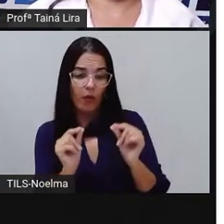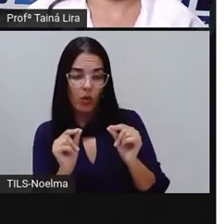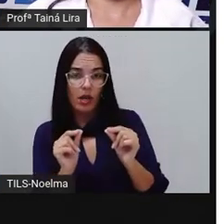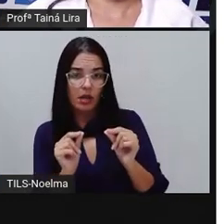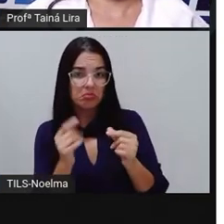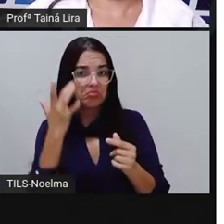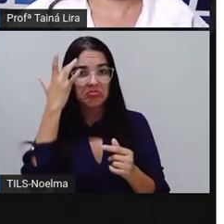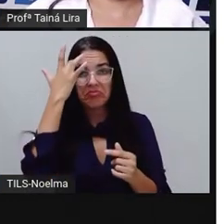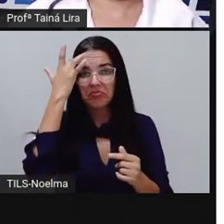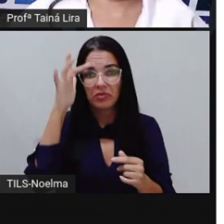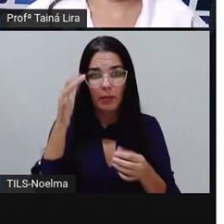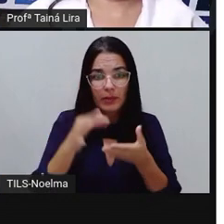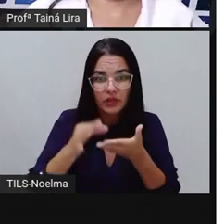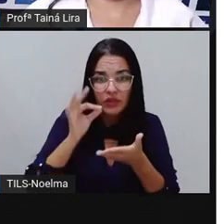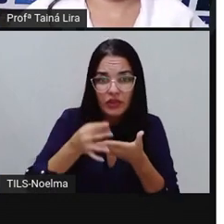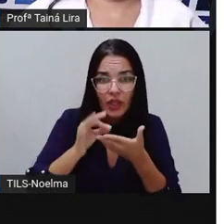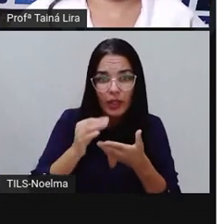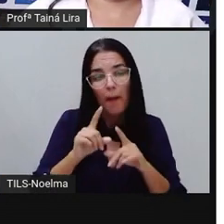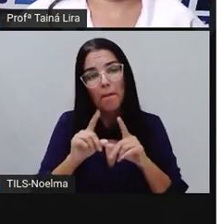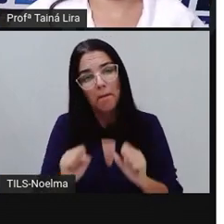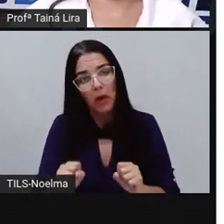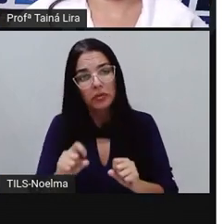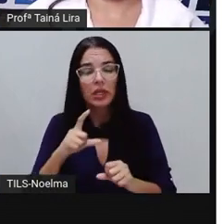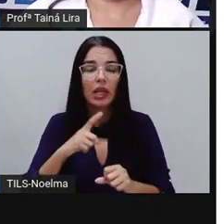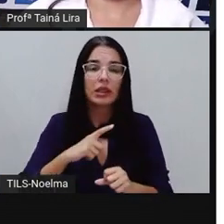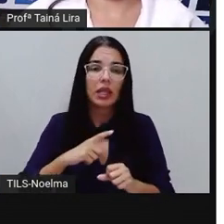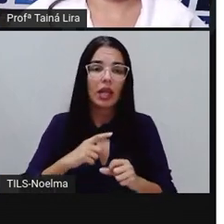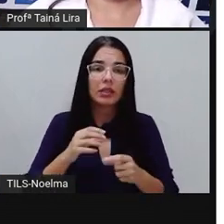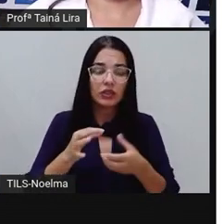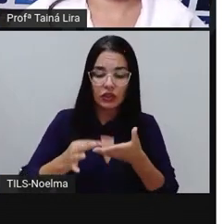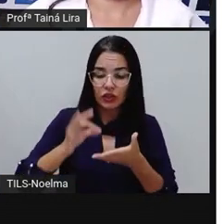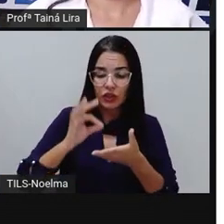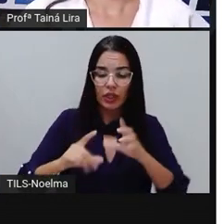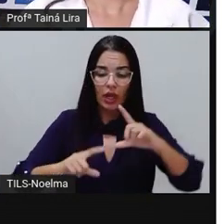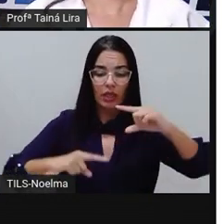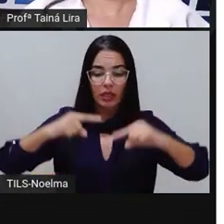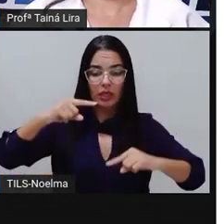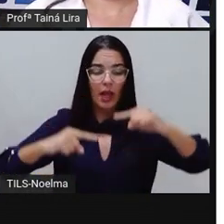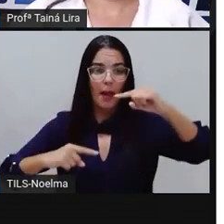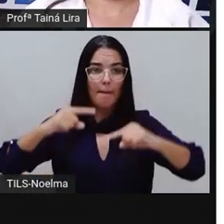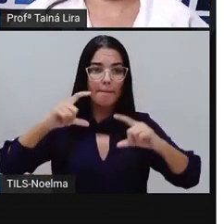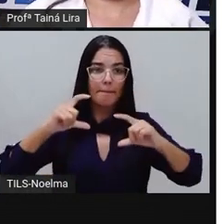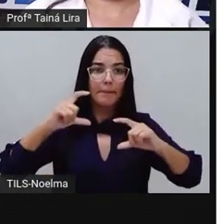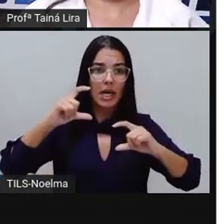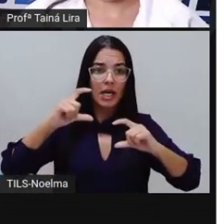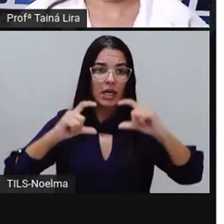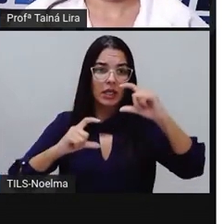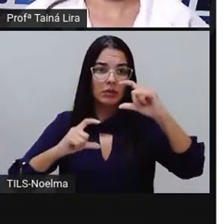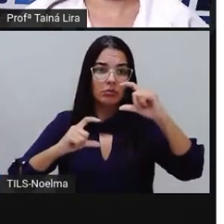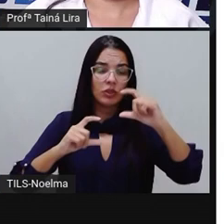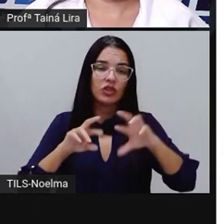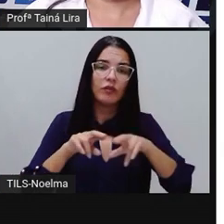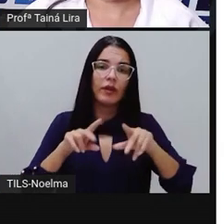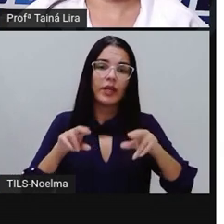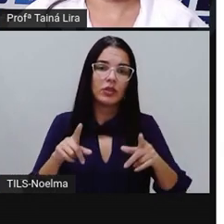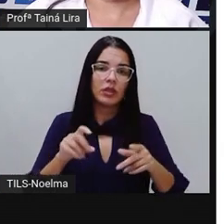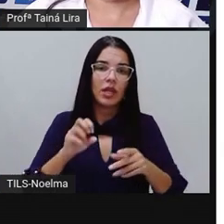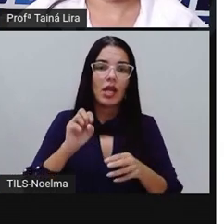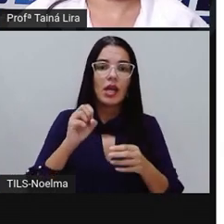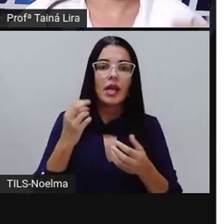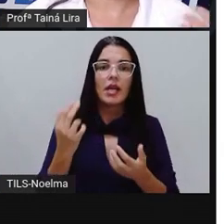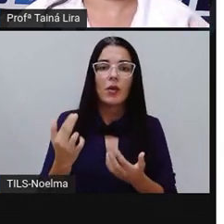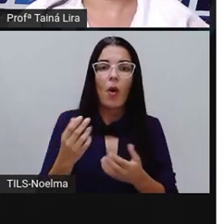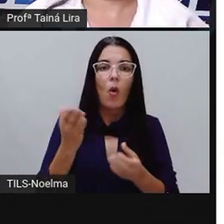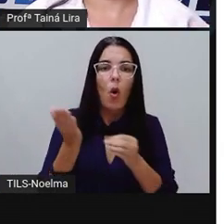xícara, eles podem ter utilizado xícaras de tamanhos diferentes. Xícara, copo e colher não são